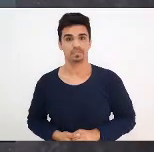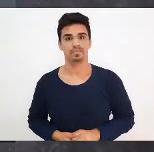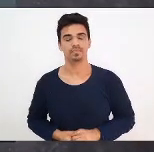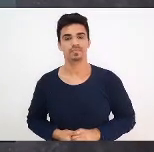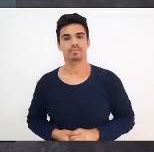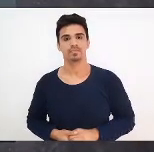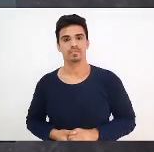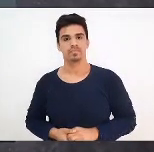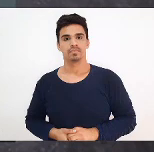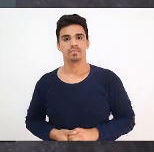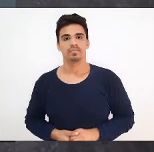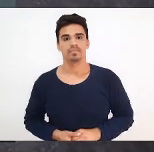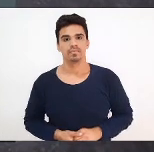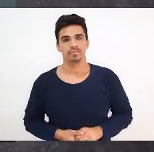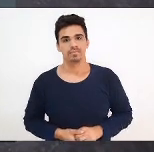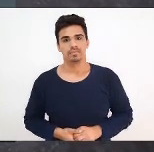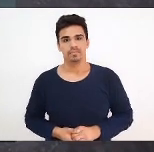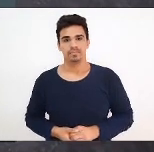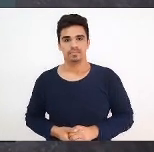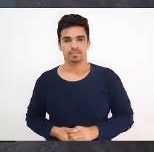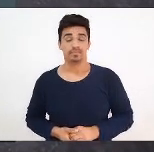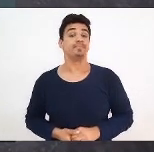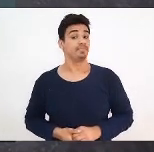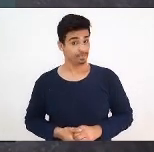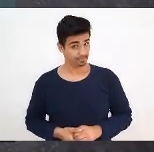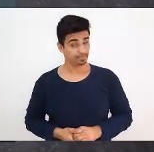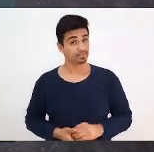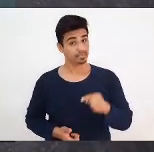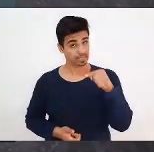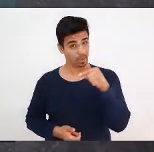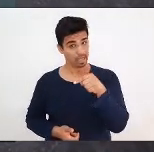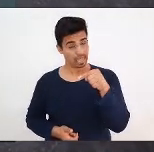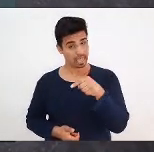Bom, este fato nos impôs